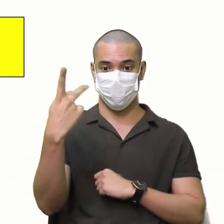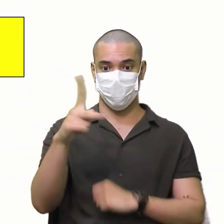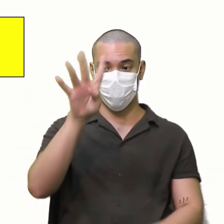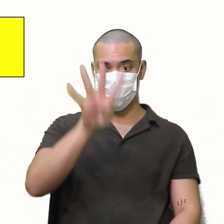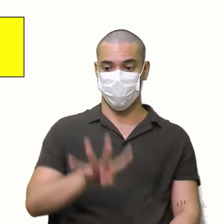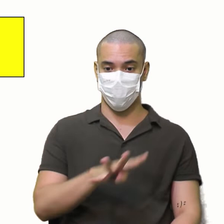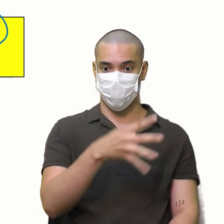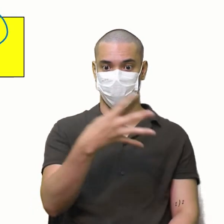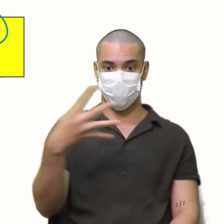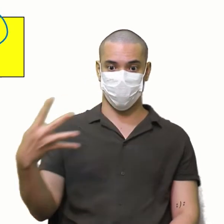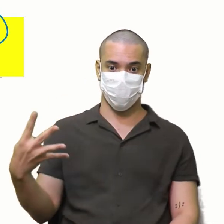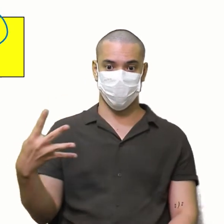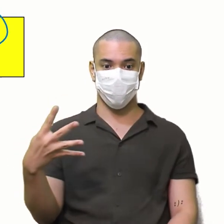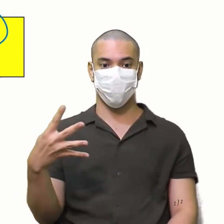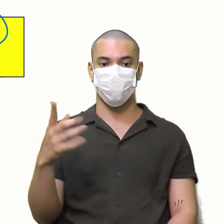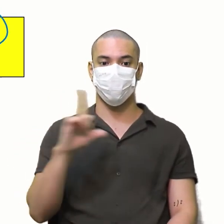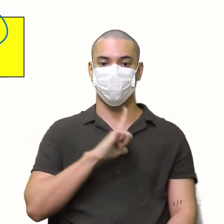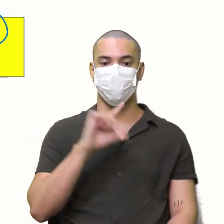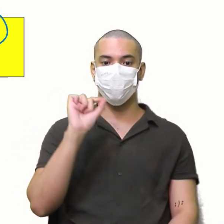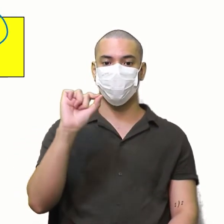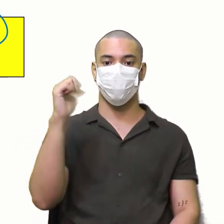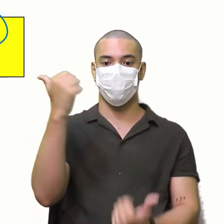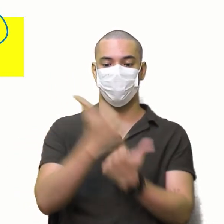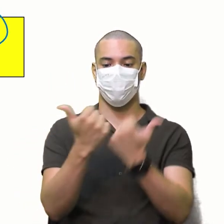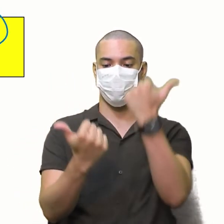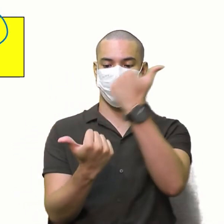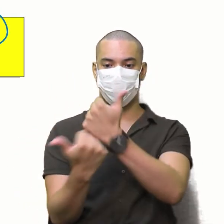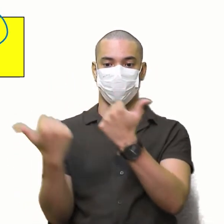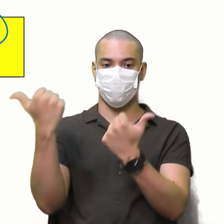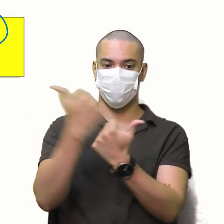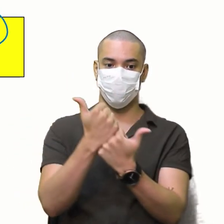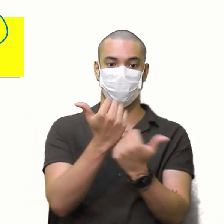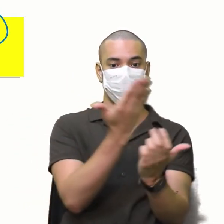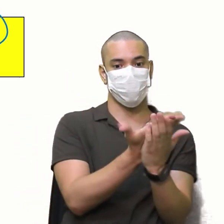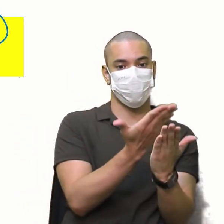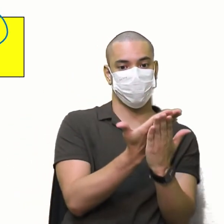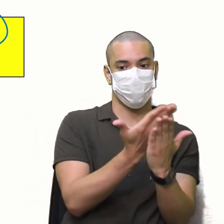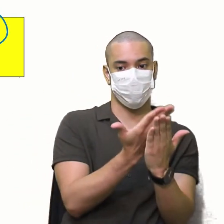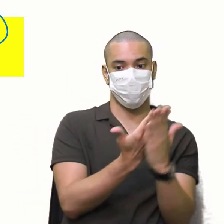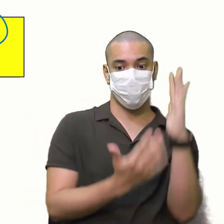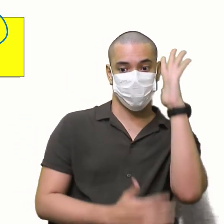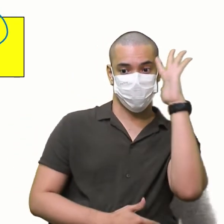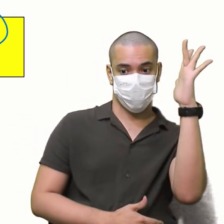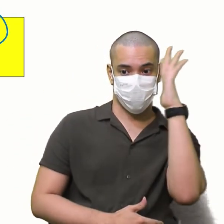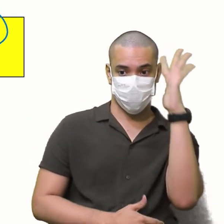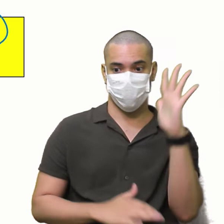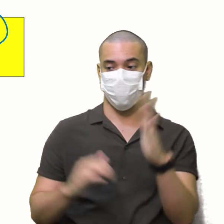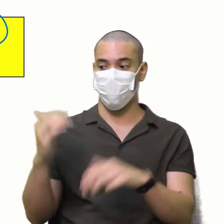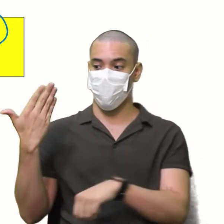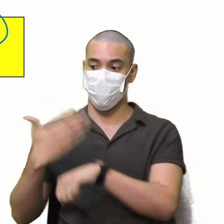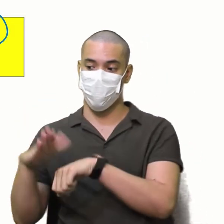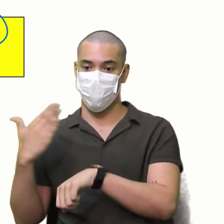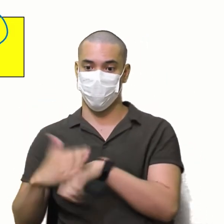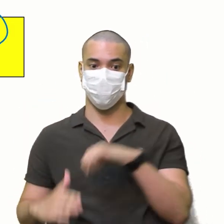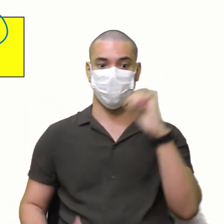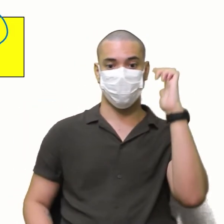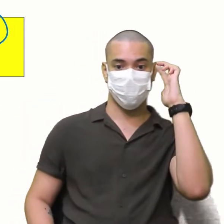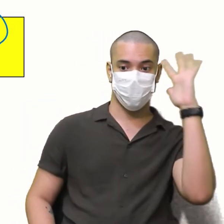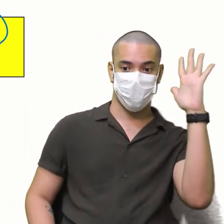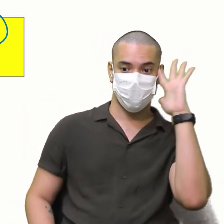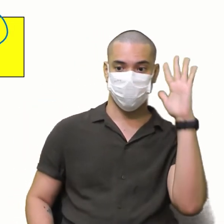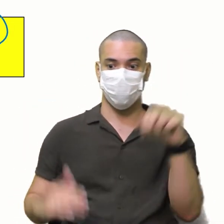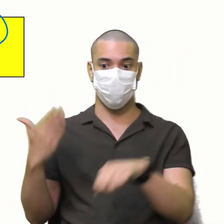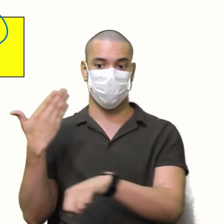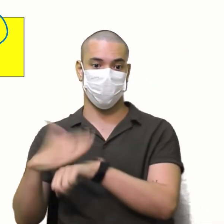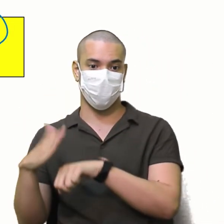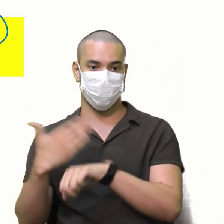cronograma Alterne entre estudo Da teoria E a prática Através de exercícios Olha